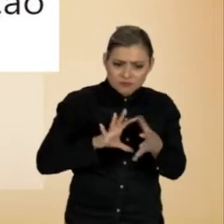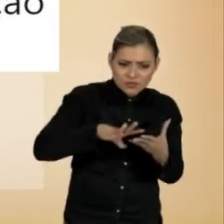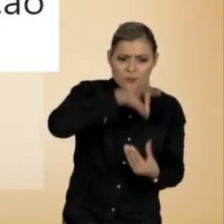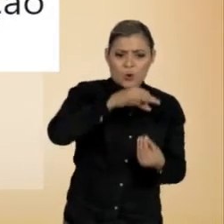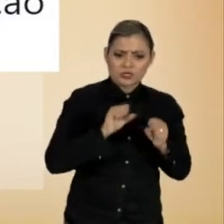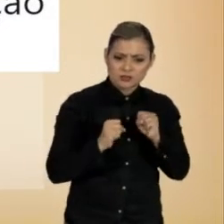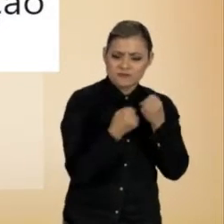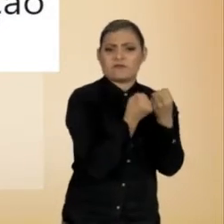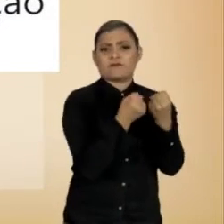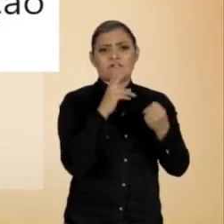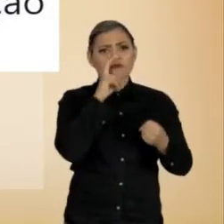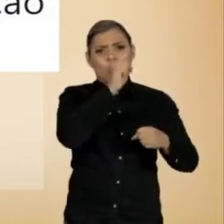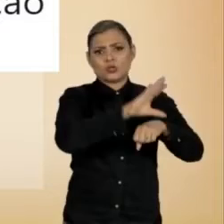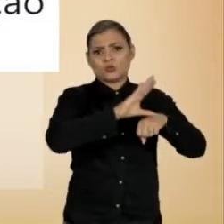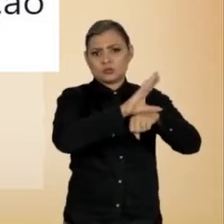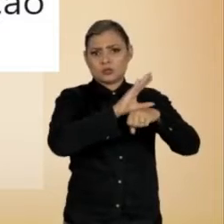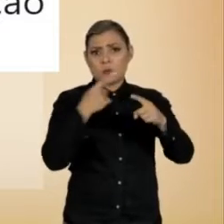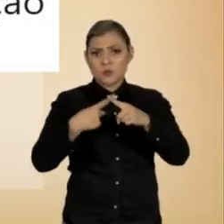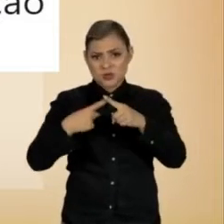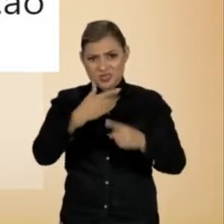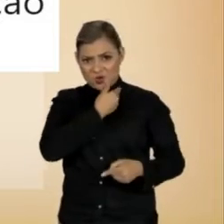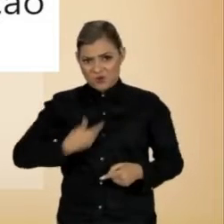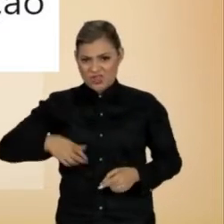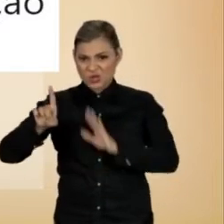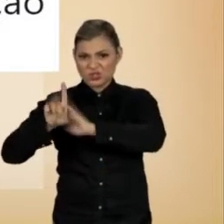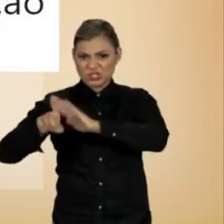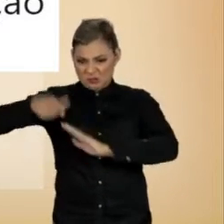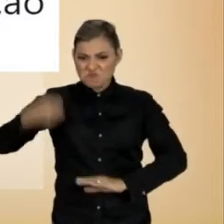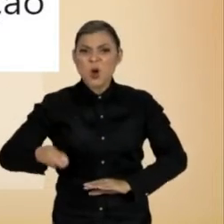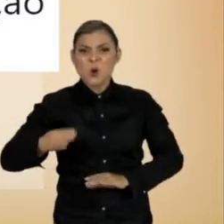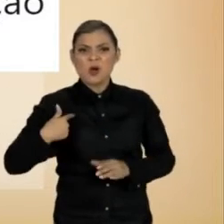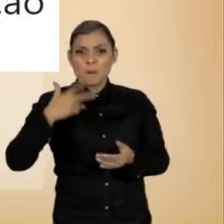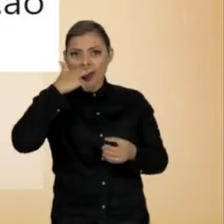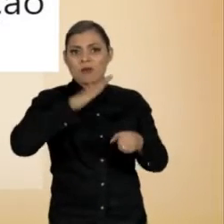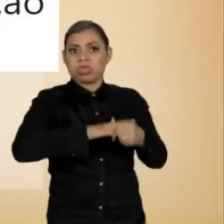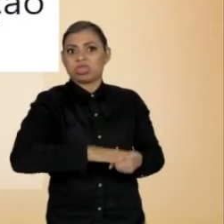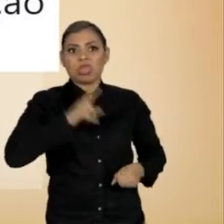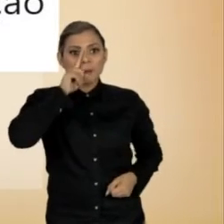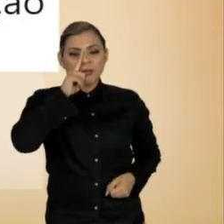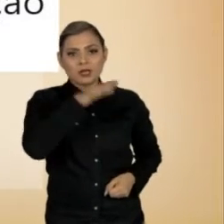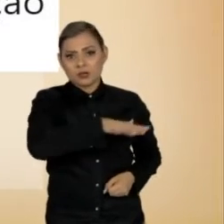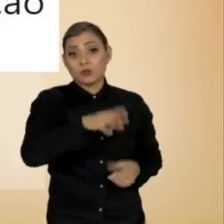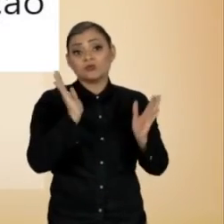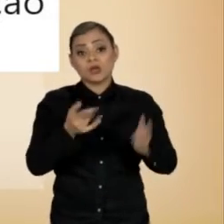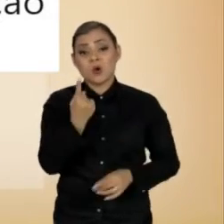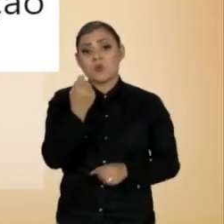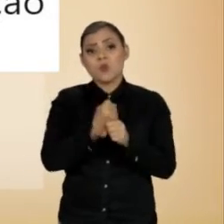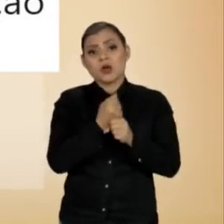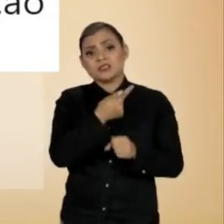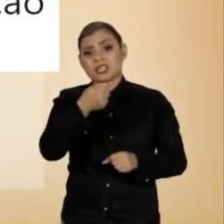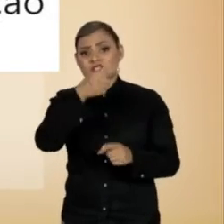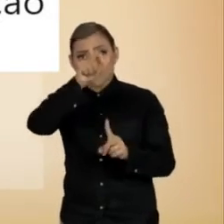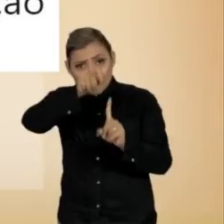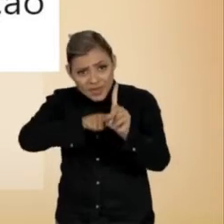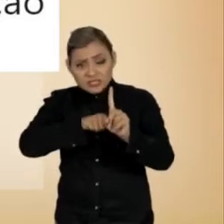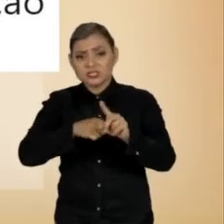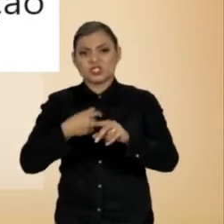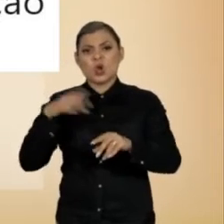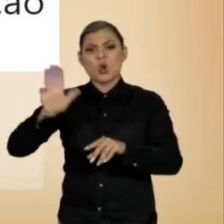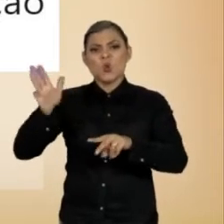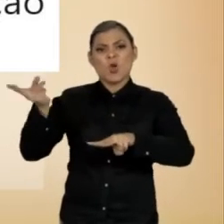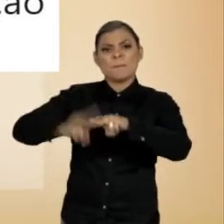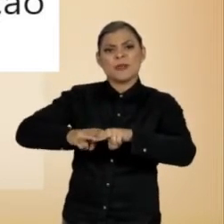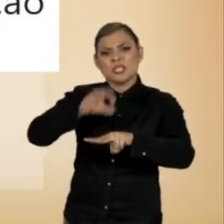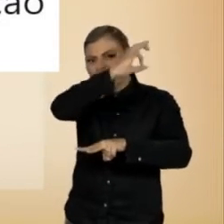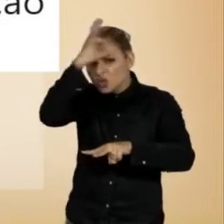Constituição, ameaçadas pelo governo de extrema-direita. Também reconheceu, depois de um ano e sete meses, que Lula ficou preso ilegalmente. A